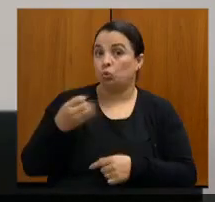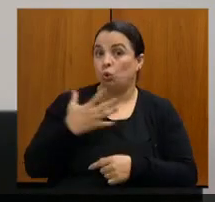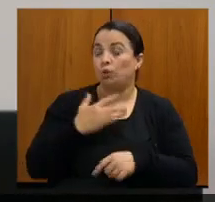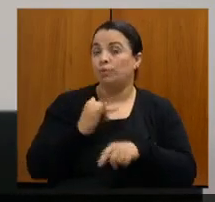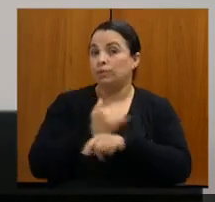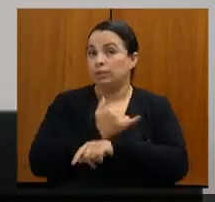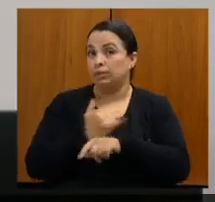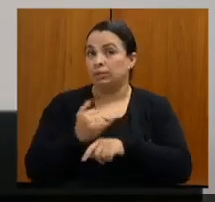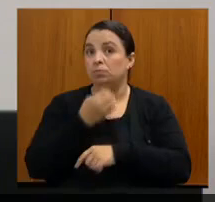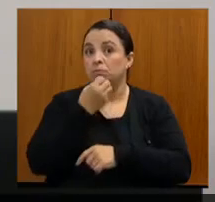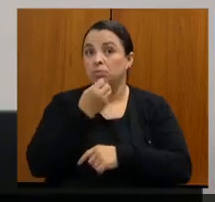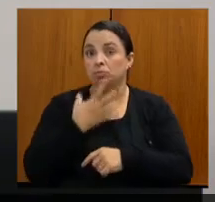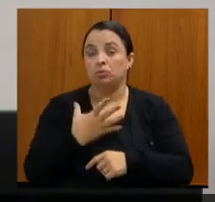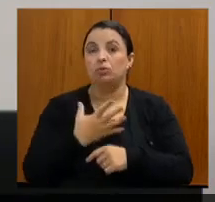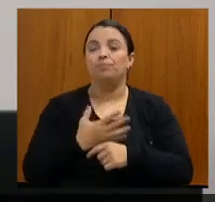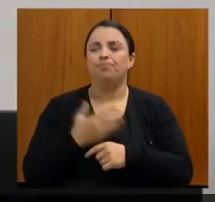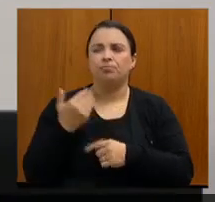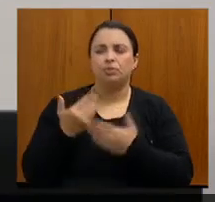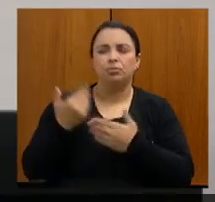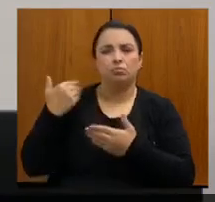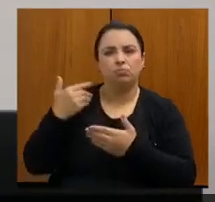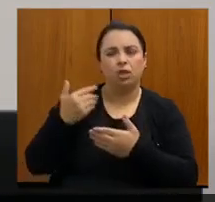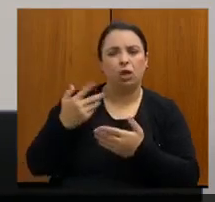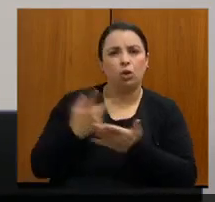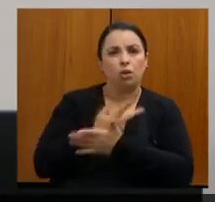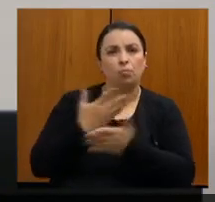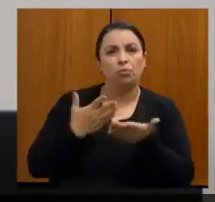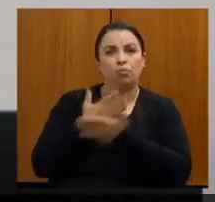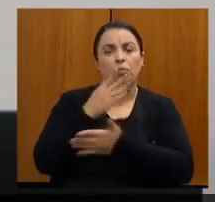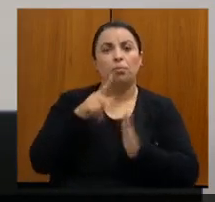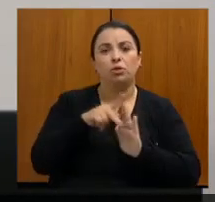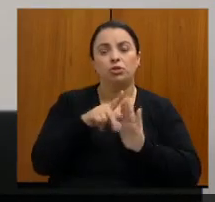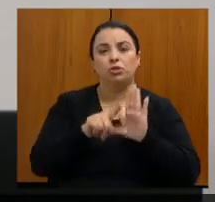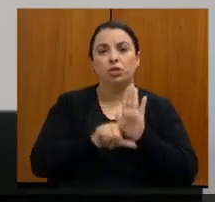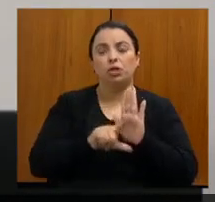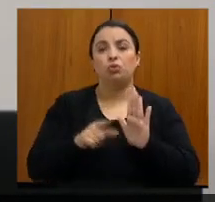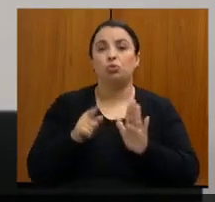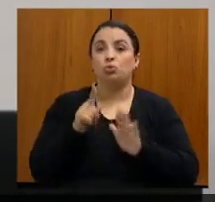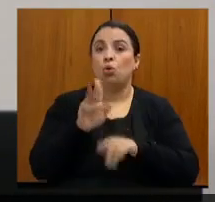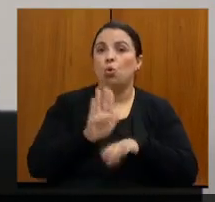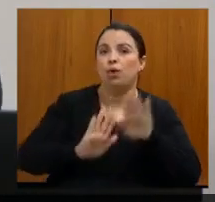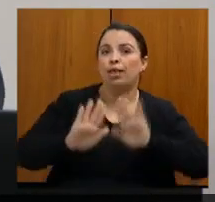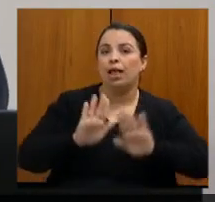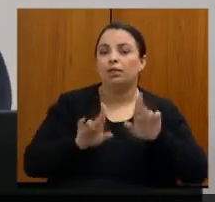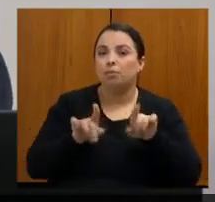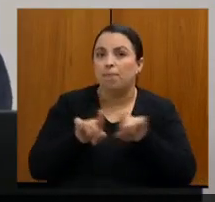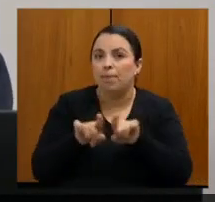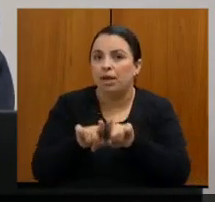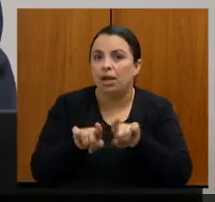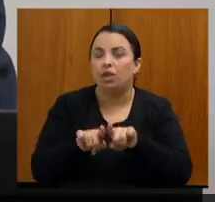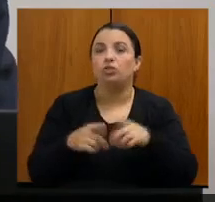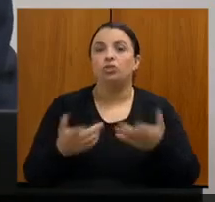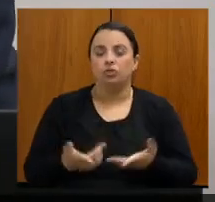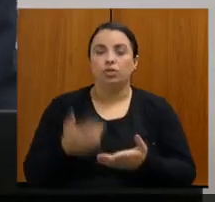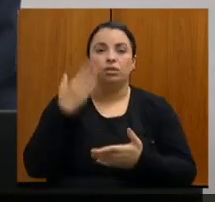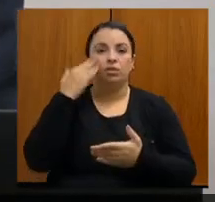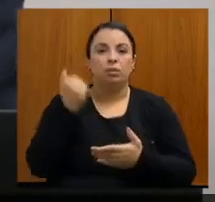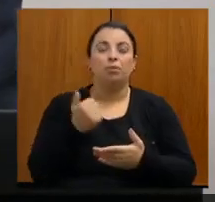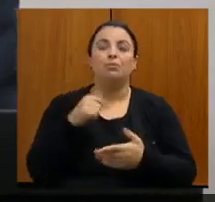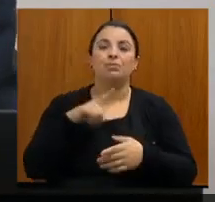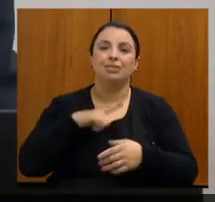acabou recentemente aqui aprovando um projeto de lei sobre os cuidados paliativos. Nós sabemos que vocês têm um trabalho muito interessante em